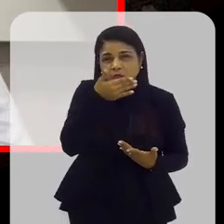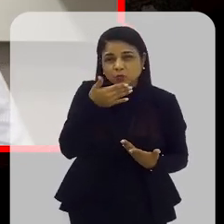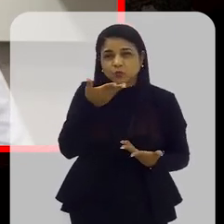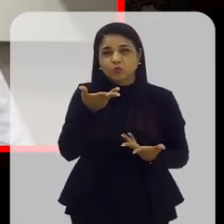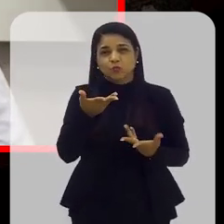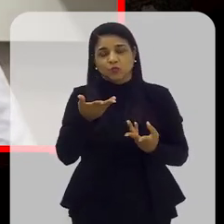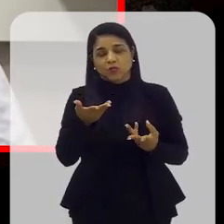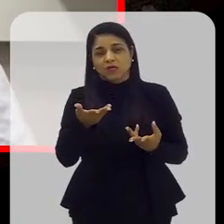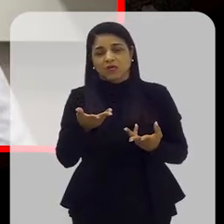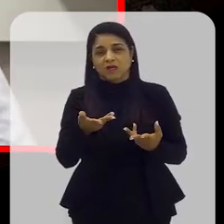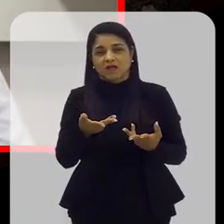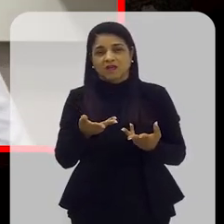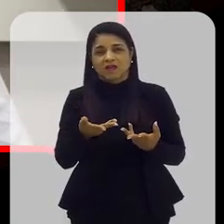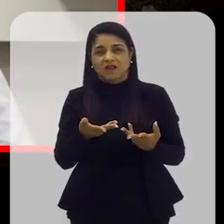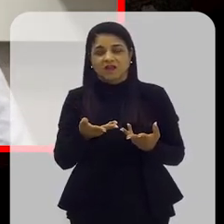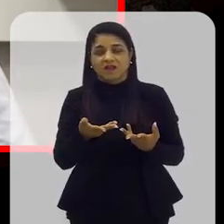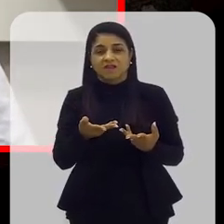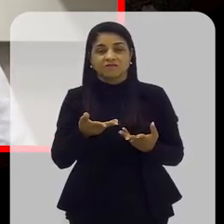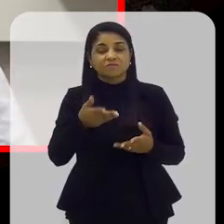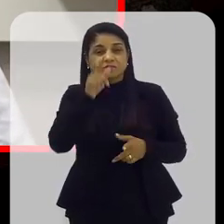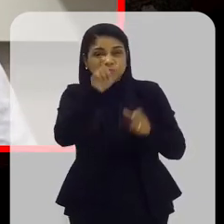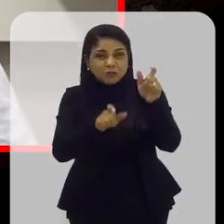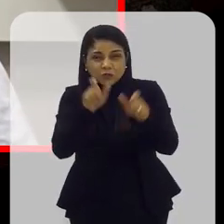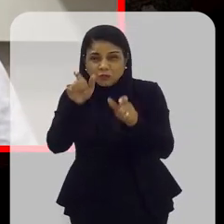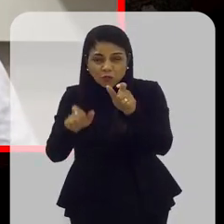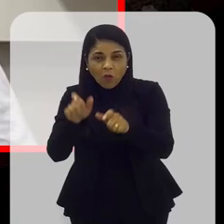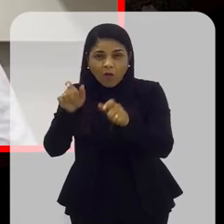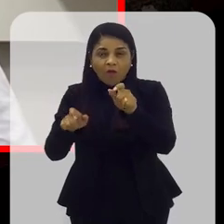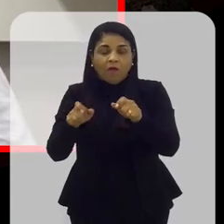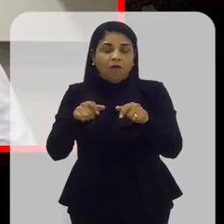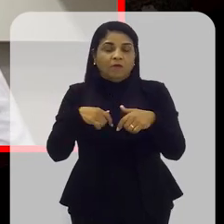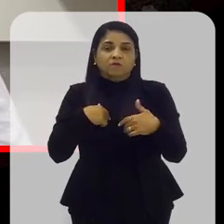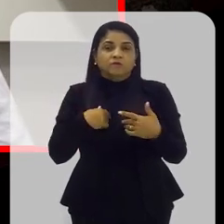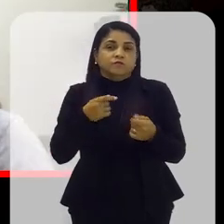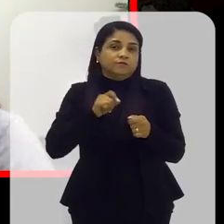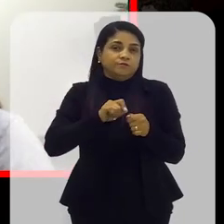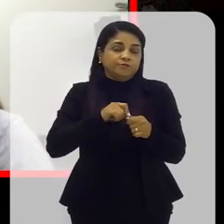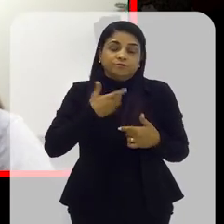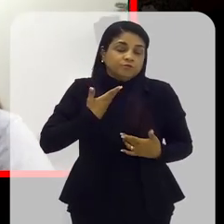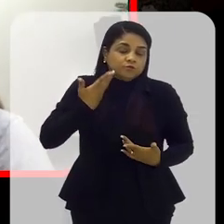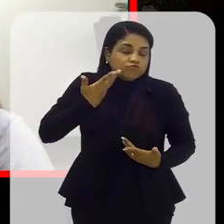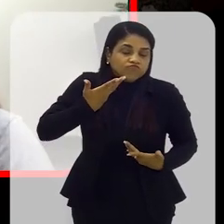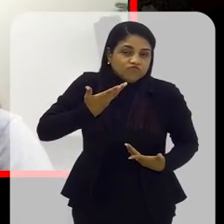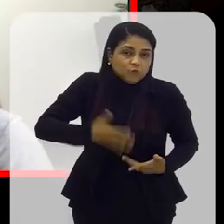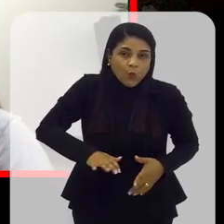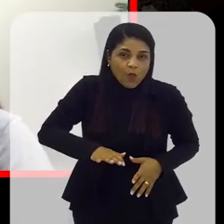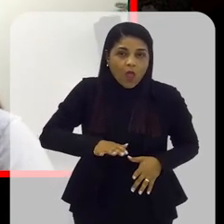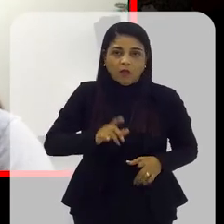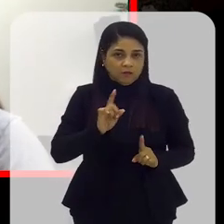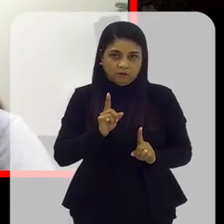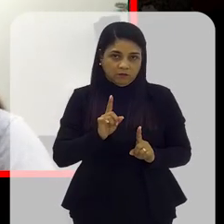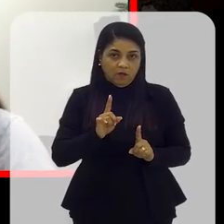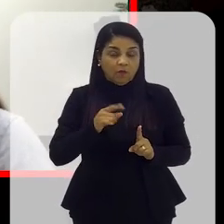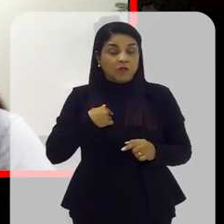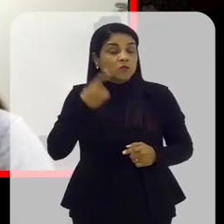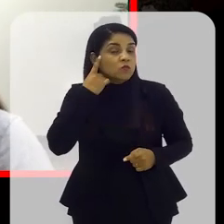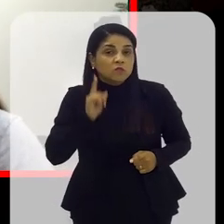Então, muitas vezes as pessoas não fazem, não é porque não querem, mas porque não sabem. Sim.